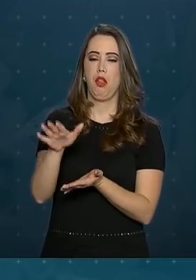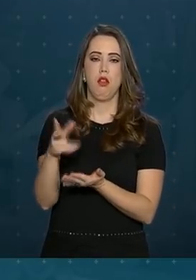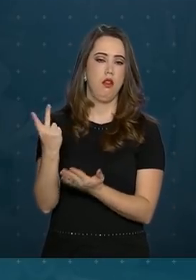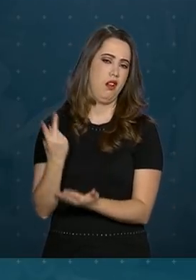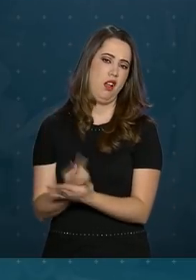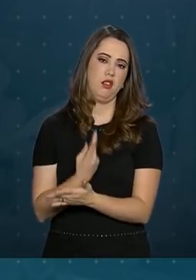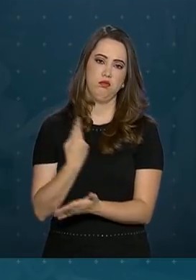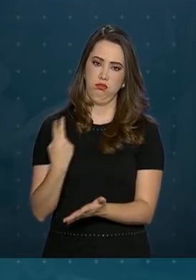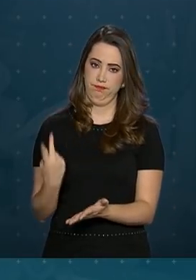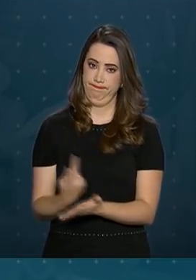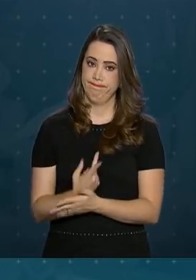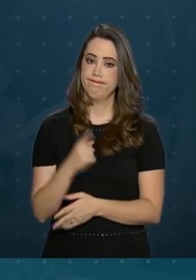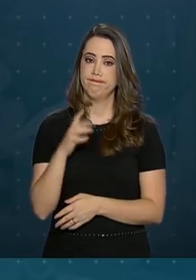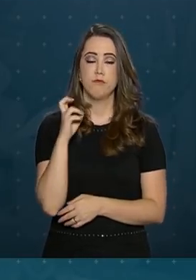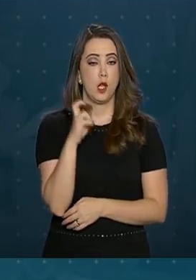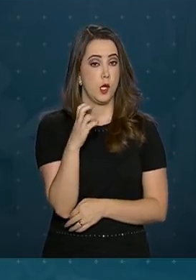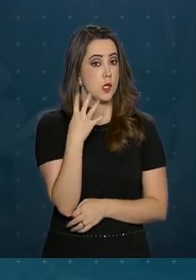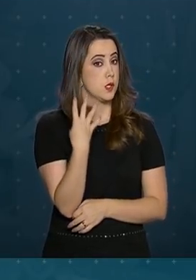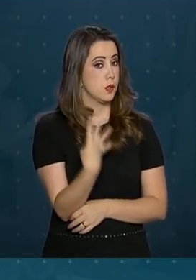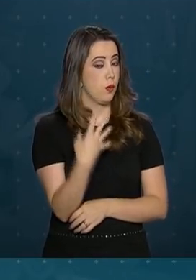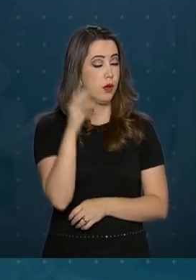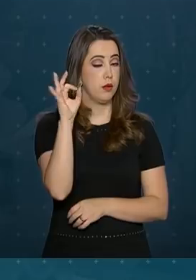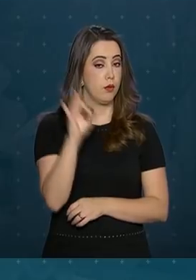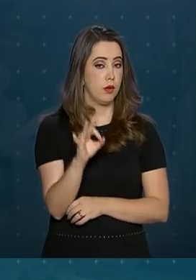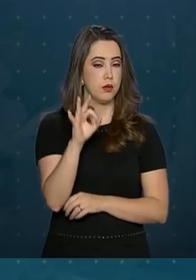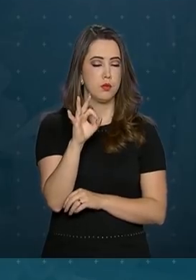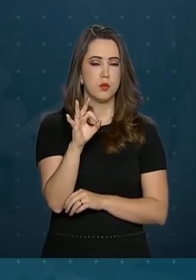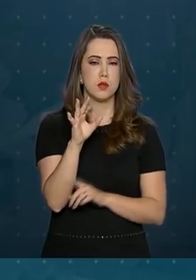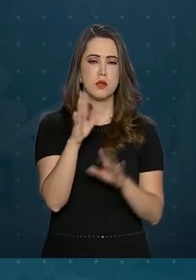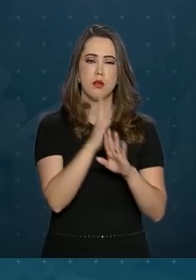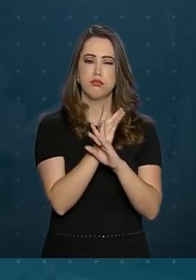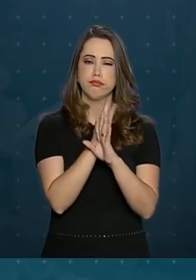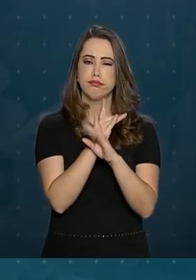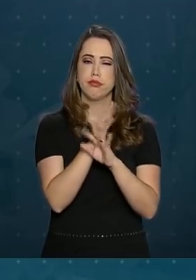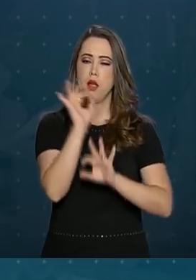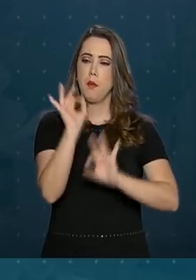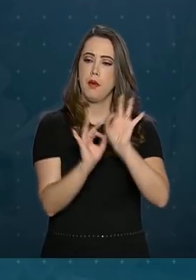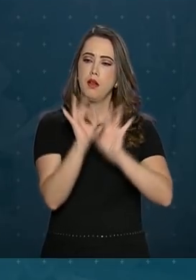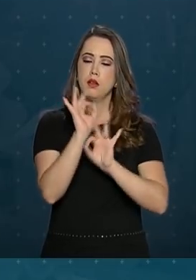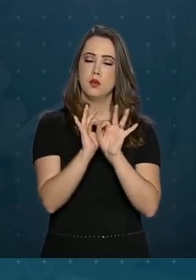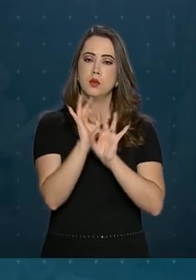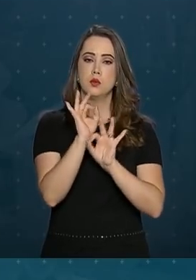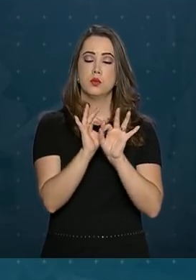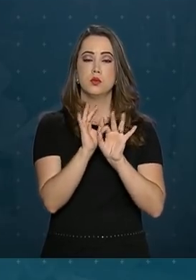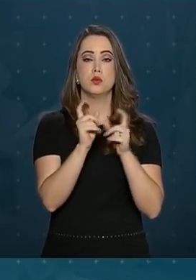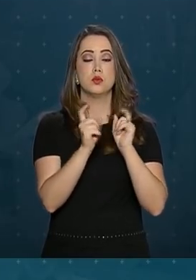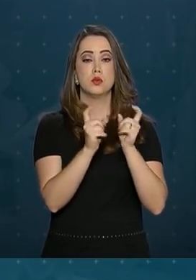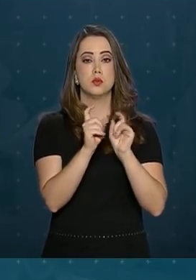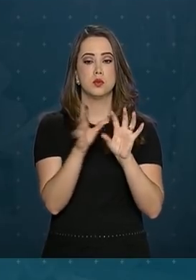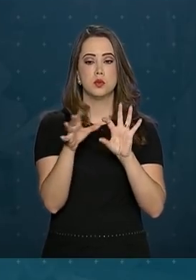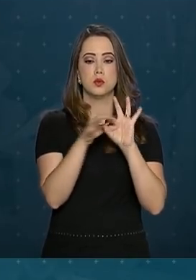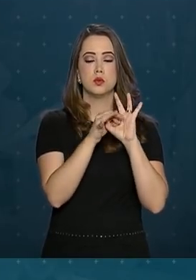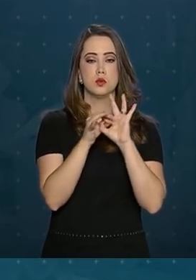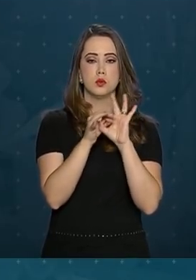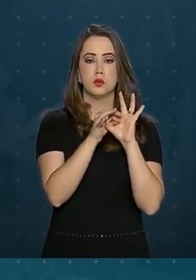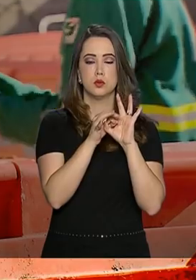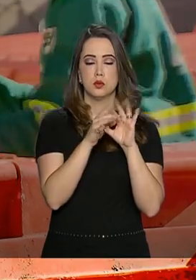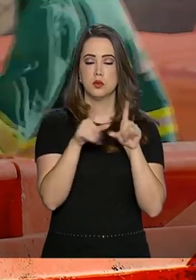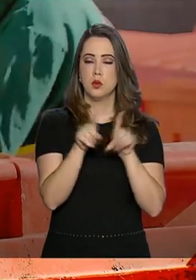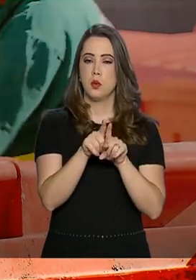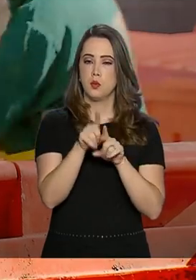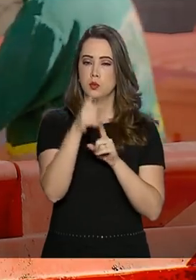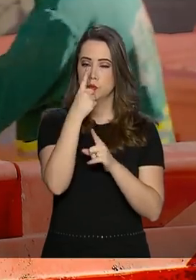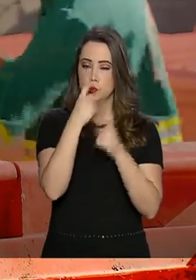E 54% dos municípios declararam ter plano de gestão integrada de resíduos sólidos.